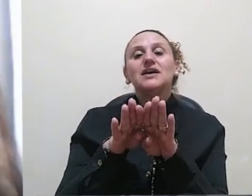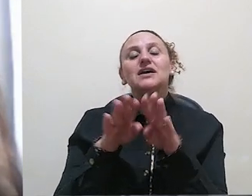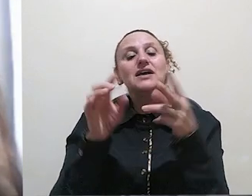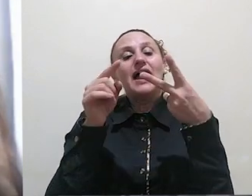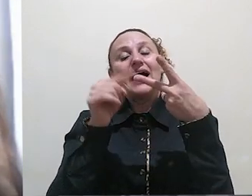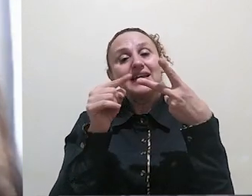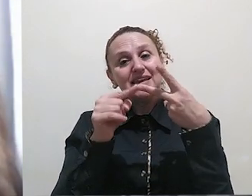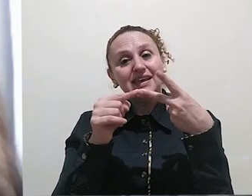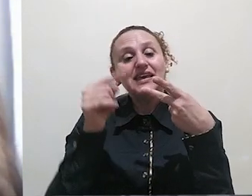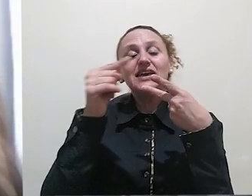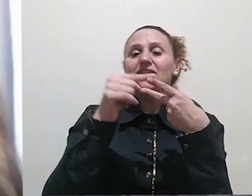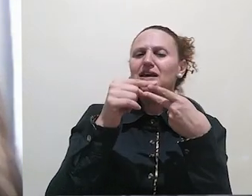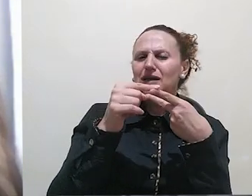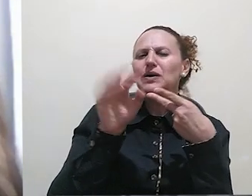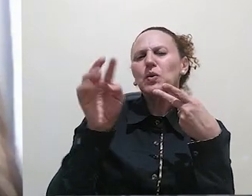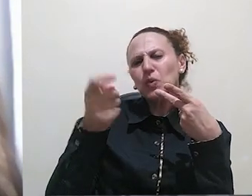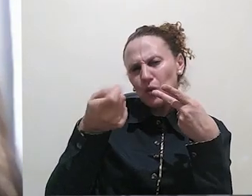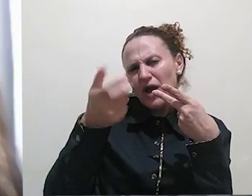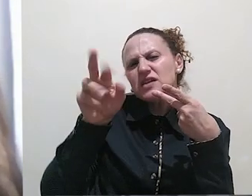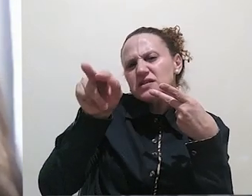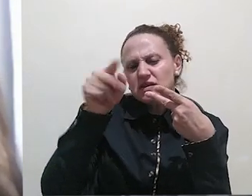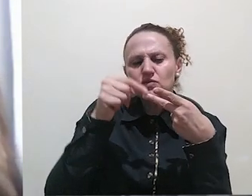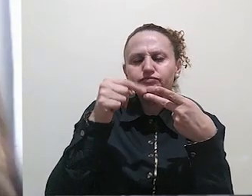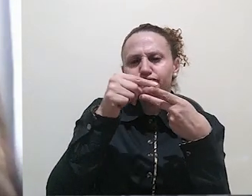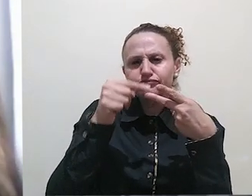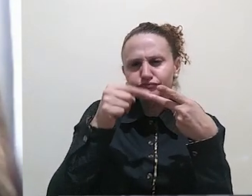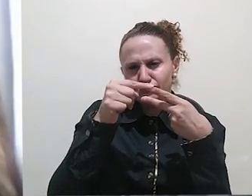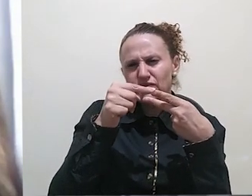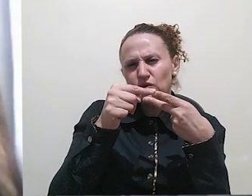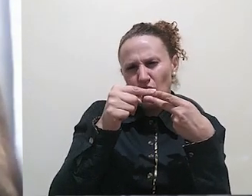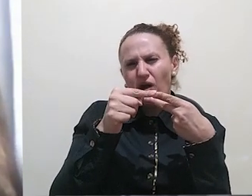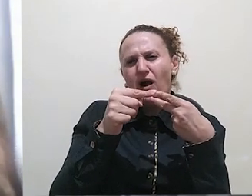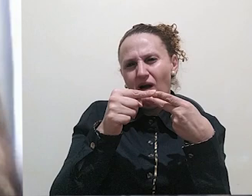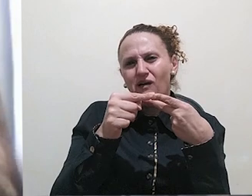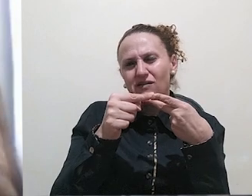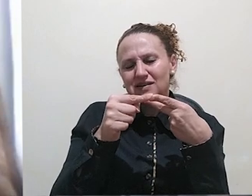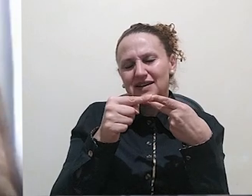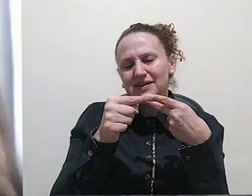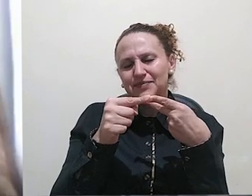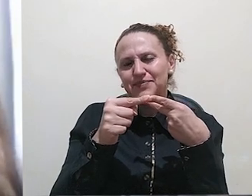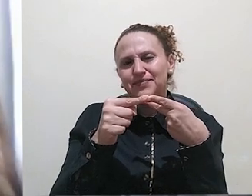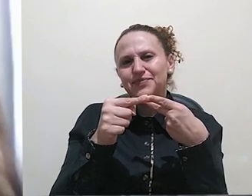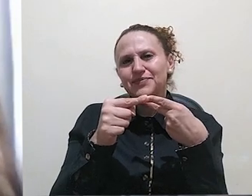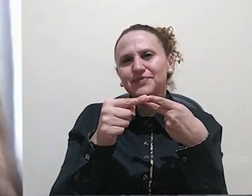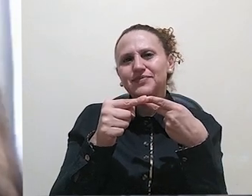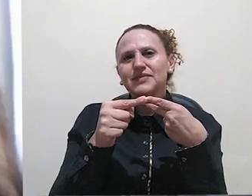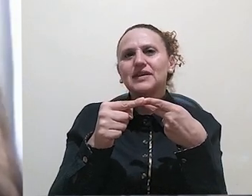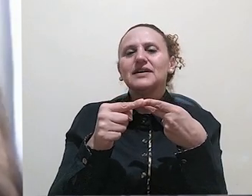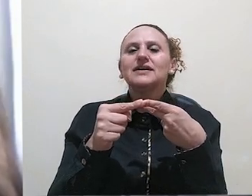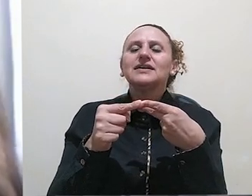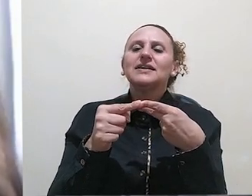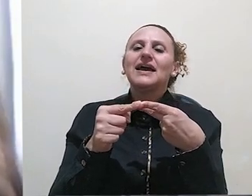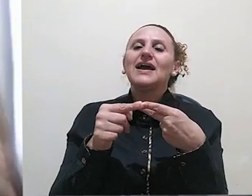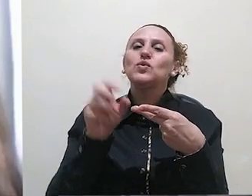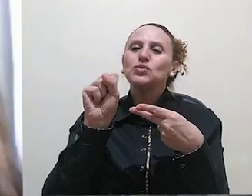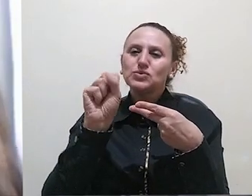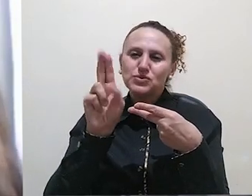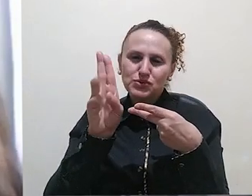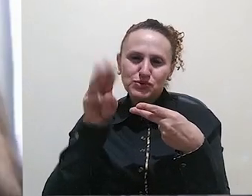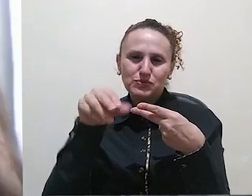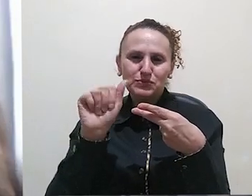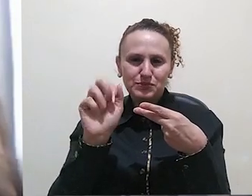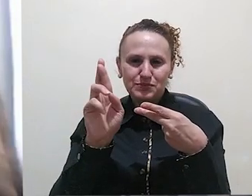a gente pensa no processo de sumarização e de crítica, pode ser que você sumarize e critique ao mesmo tempo,